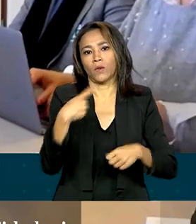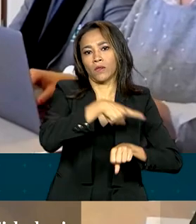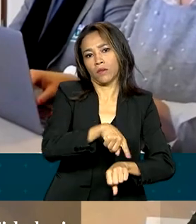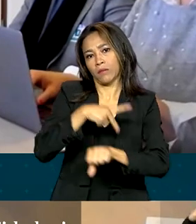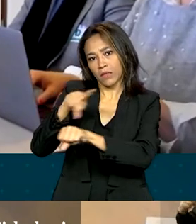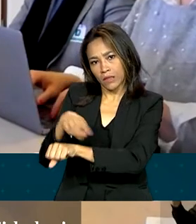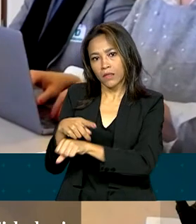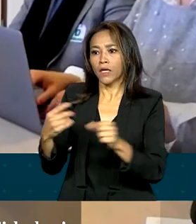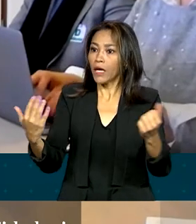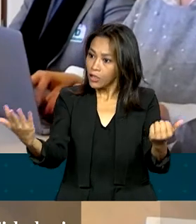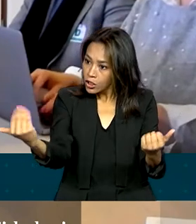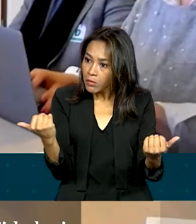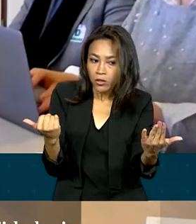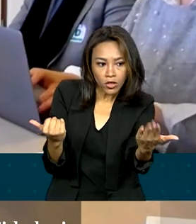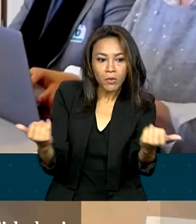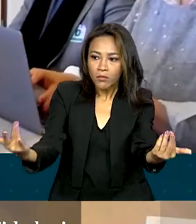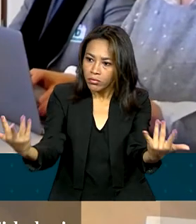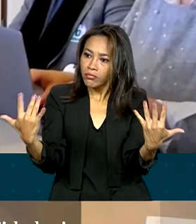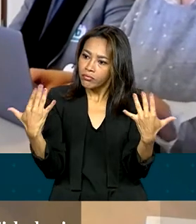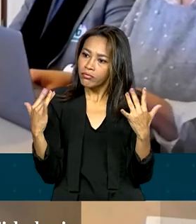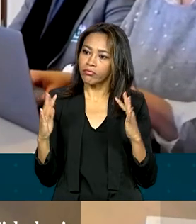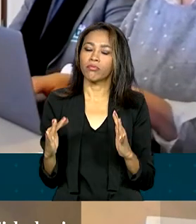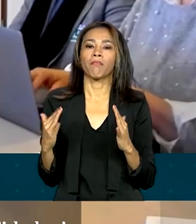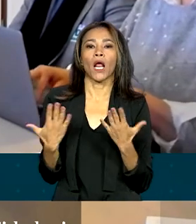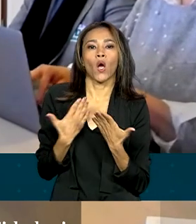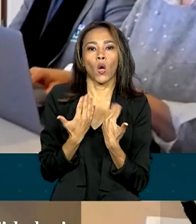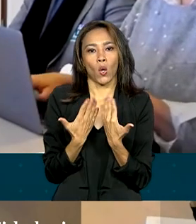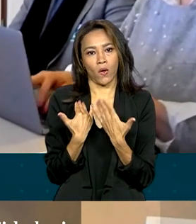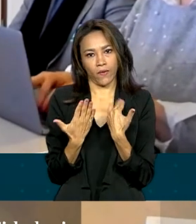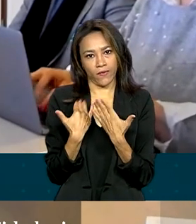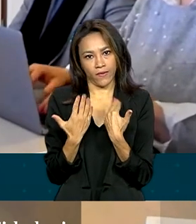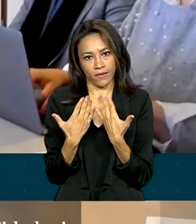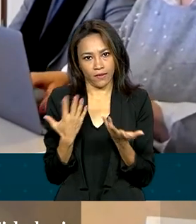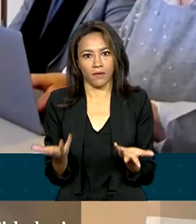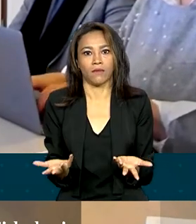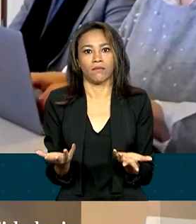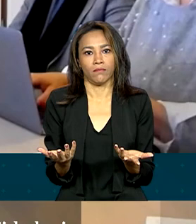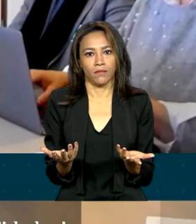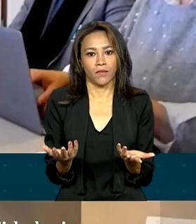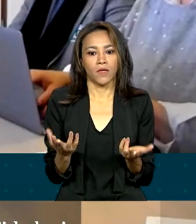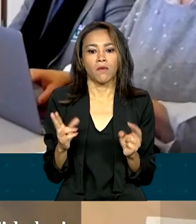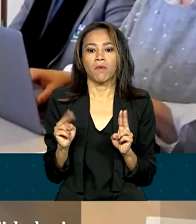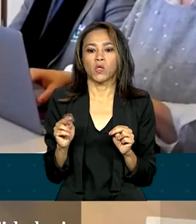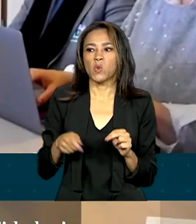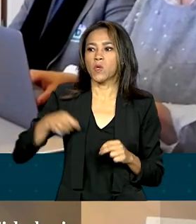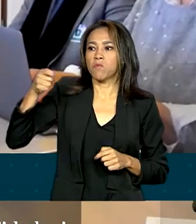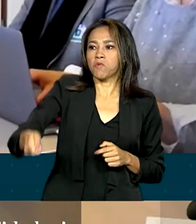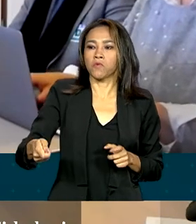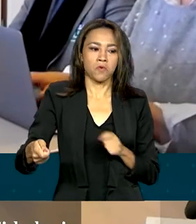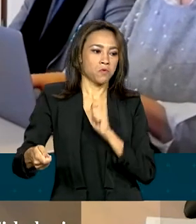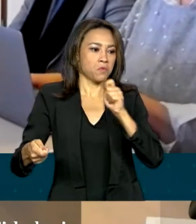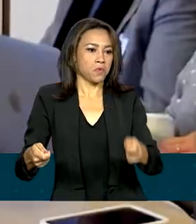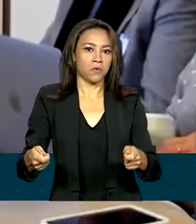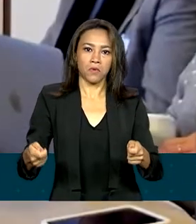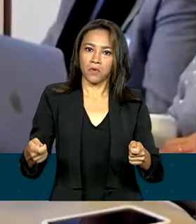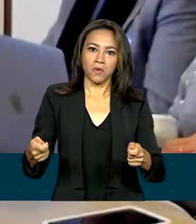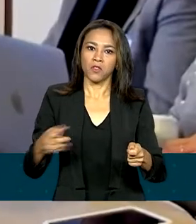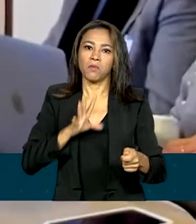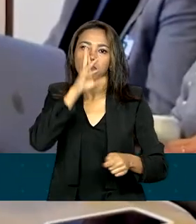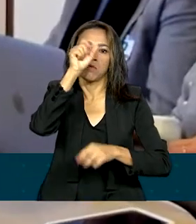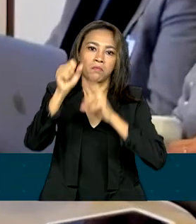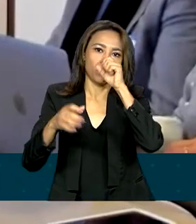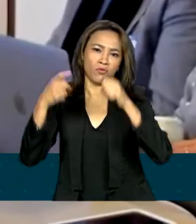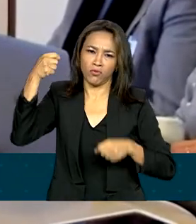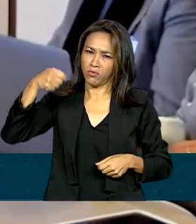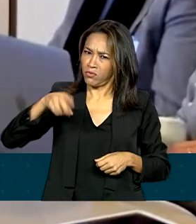É chamando as pessoas para conversar, mas nunca transigindo com violação dos direitos humanos. Ao